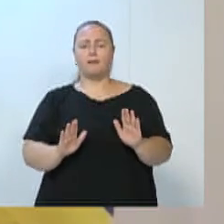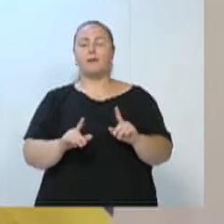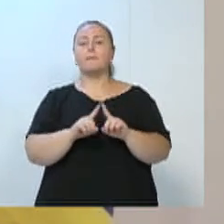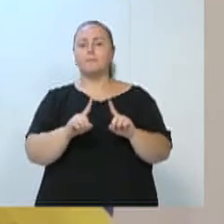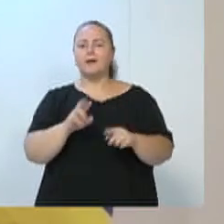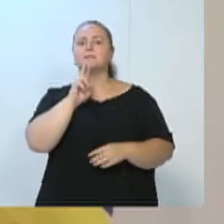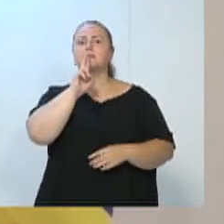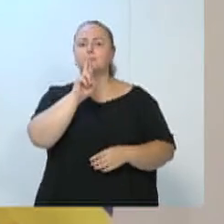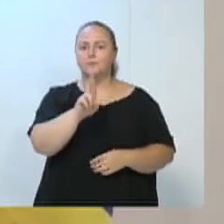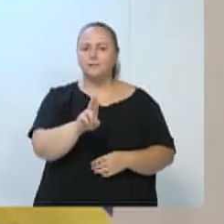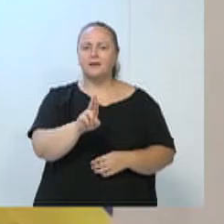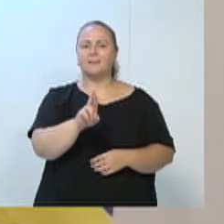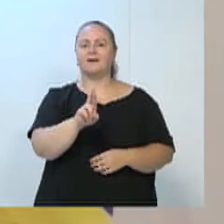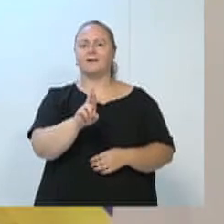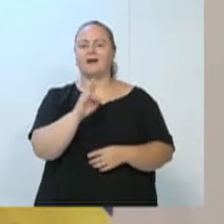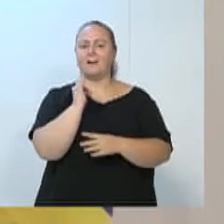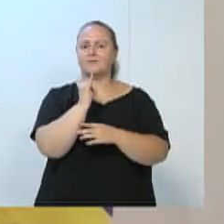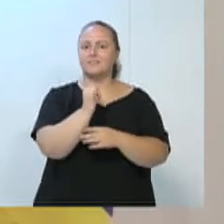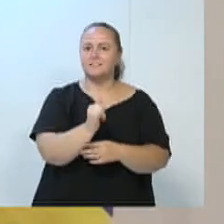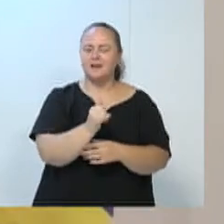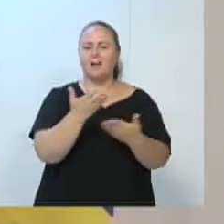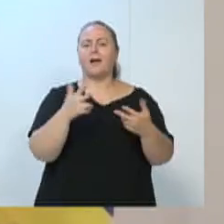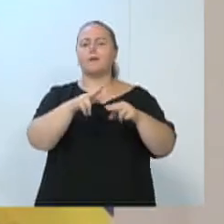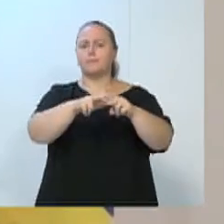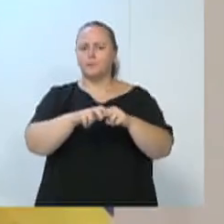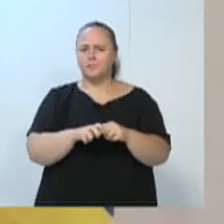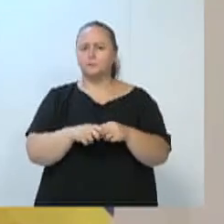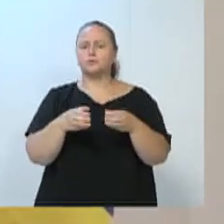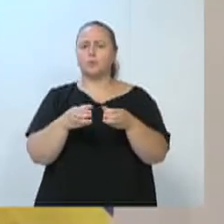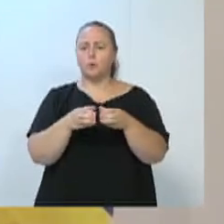de Serviços Urbanos, o Ricardinho e toda a sua equipe fazem muito bem. Parabéns a todos.